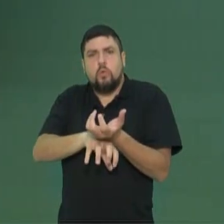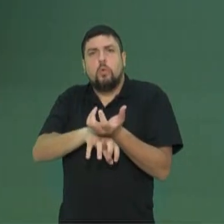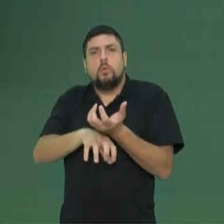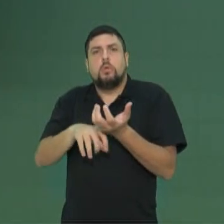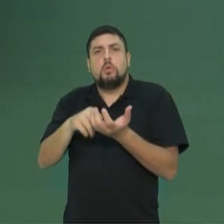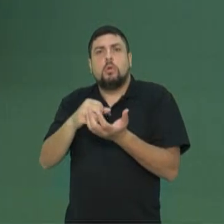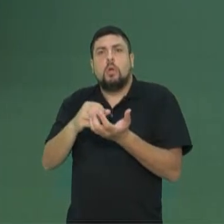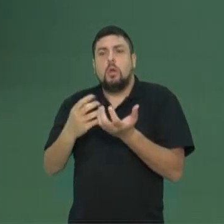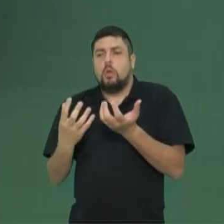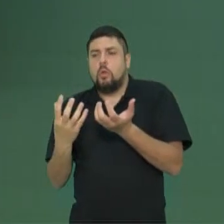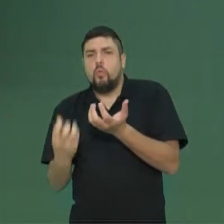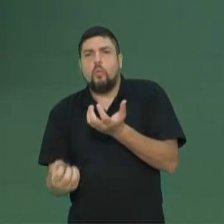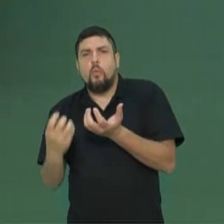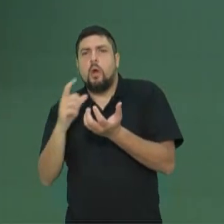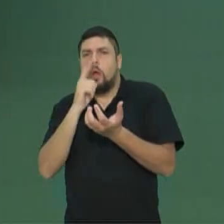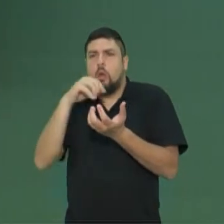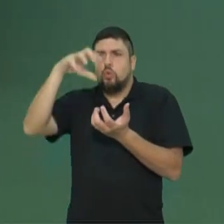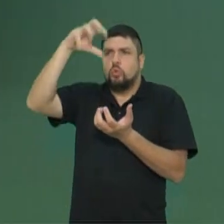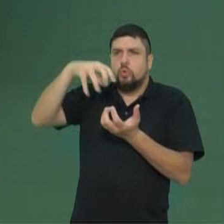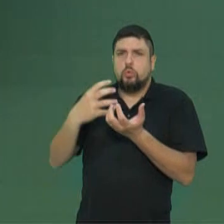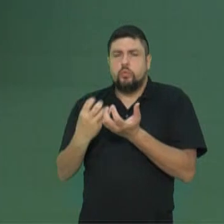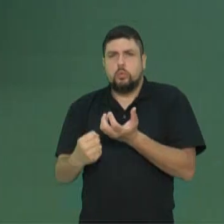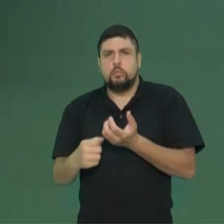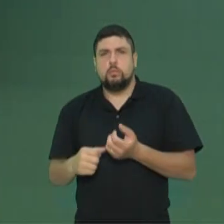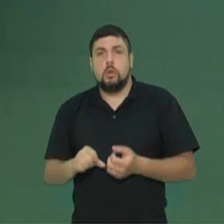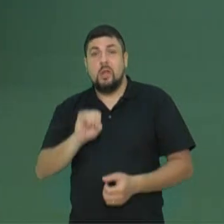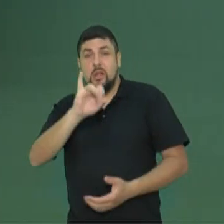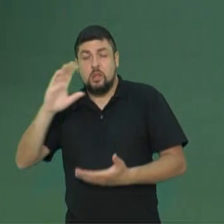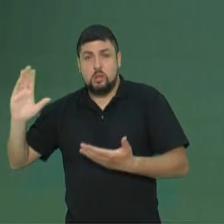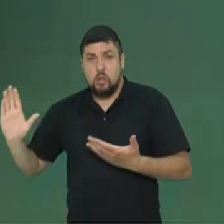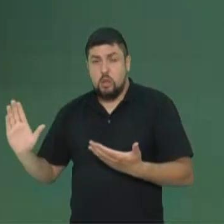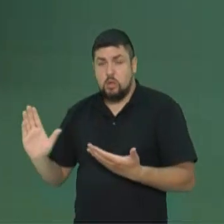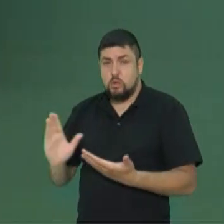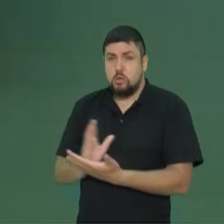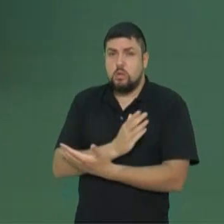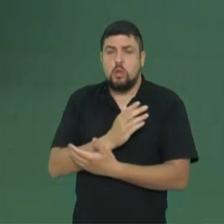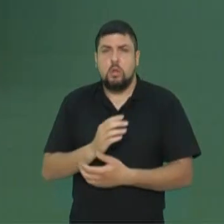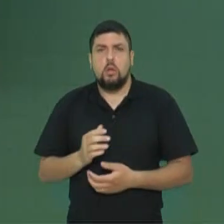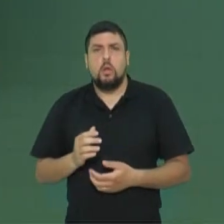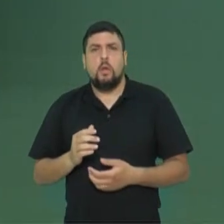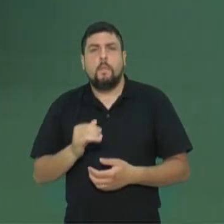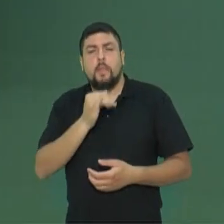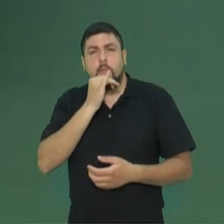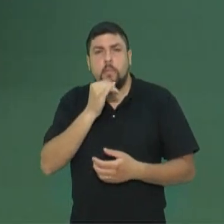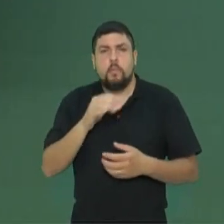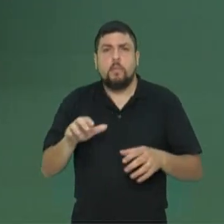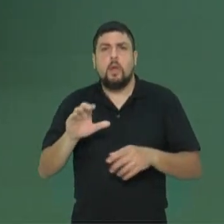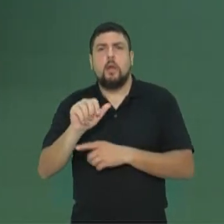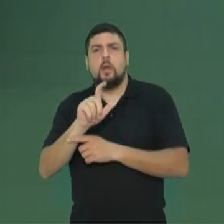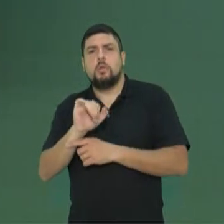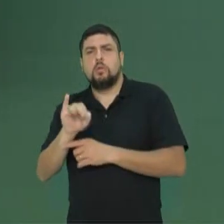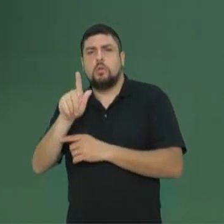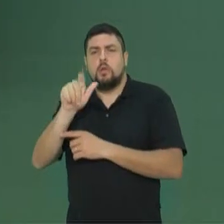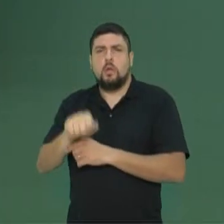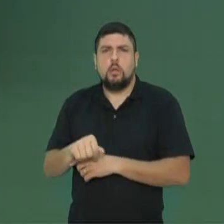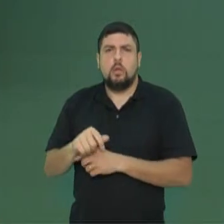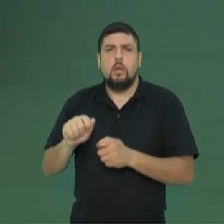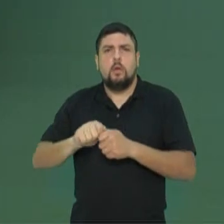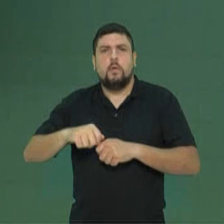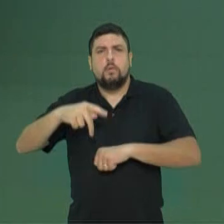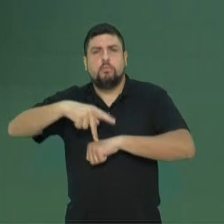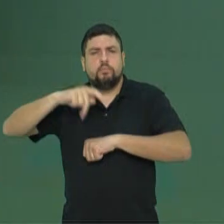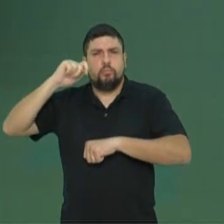efeito esponja do solo. Quando eu removo as árvores, como na Caatinga para fazer carvão, como na Amazônia para vender madeira e implantar